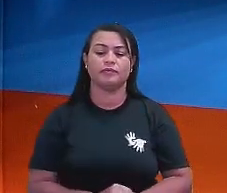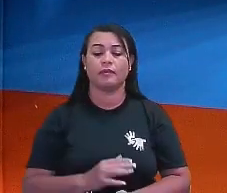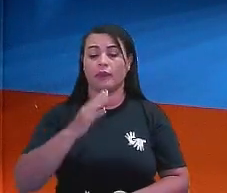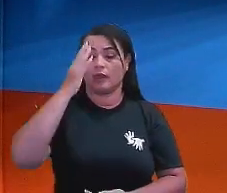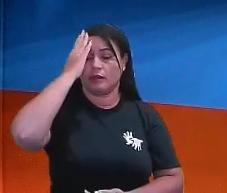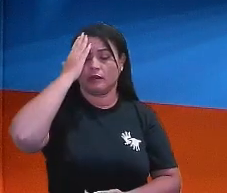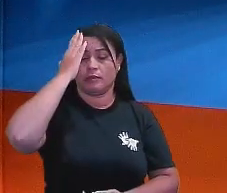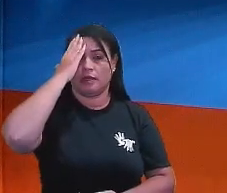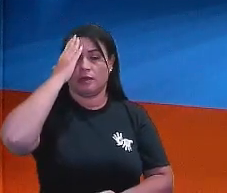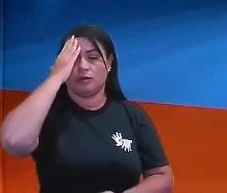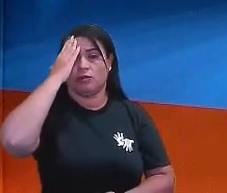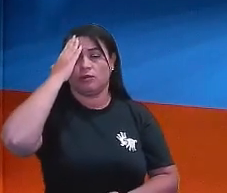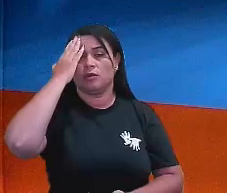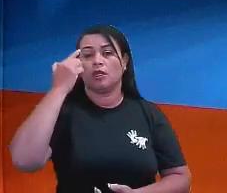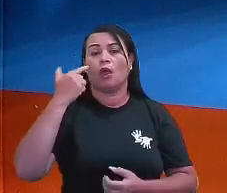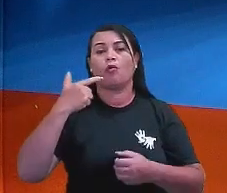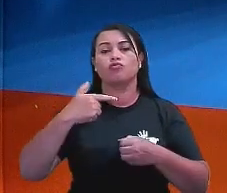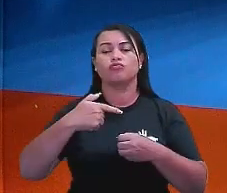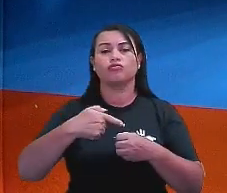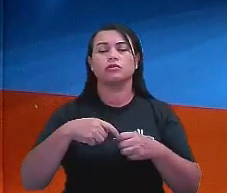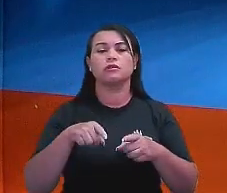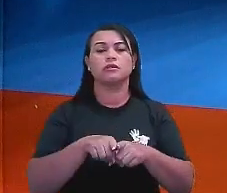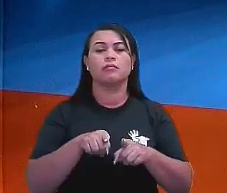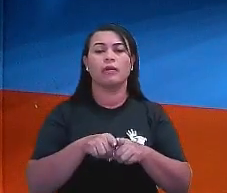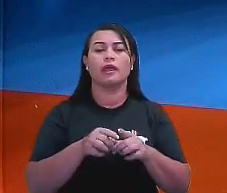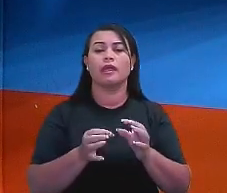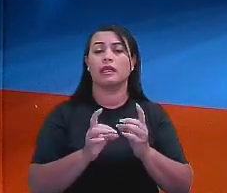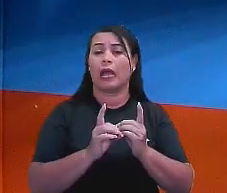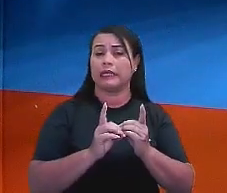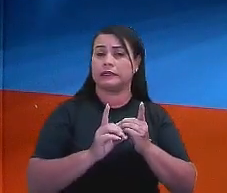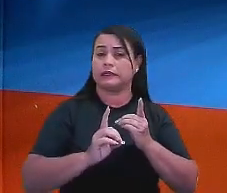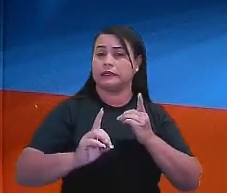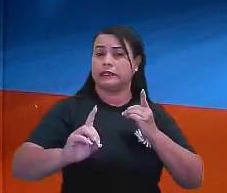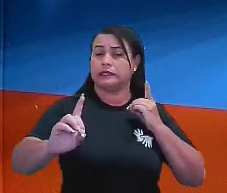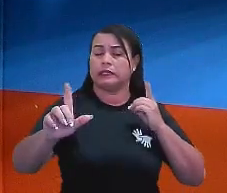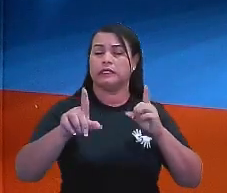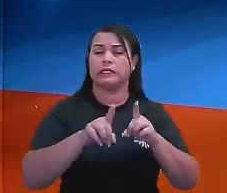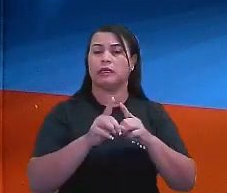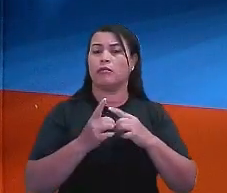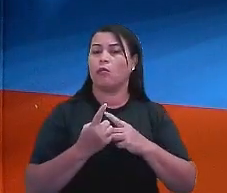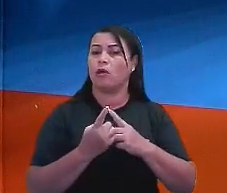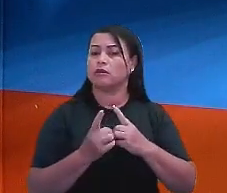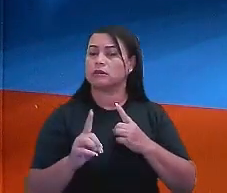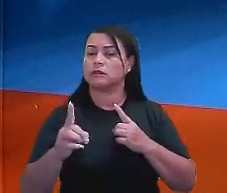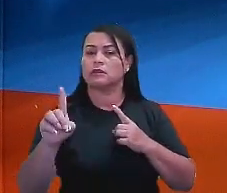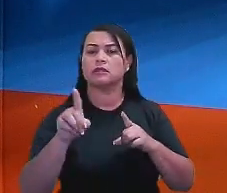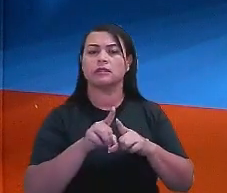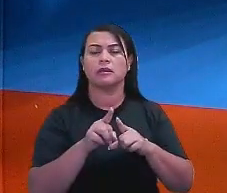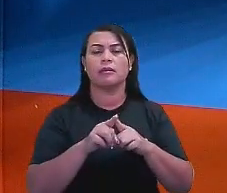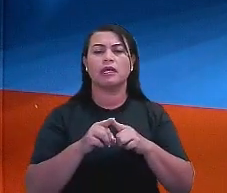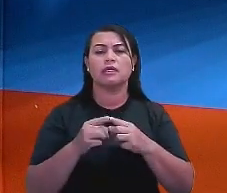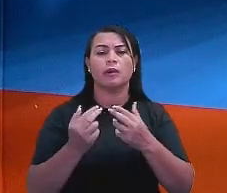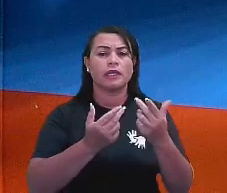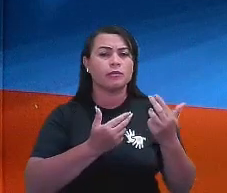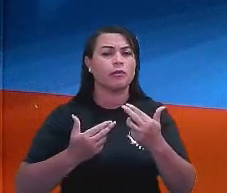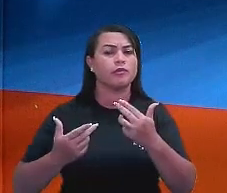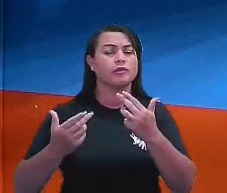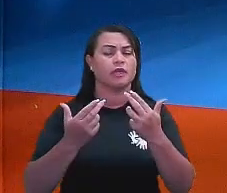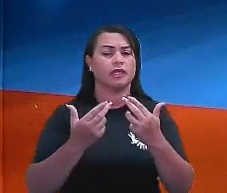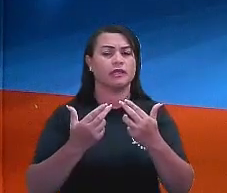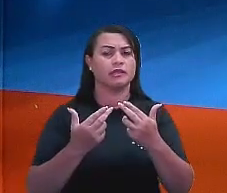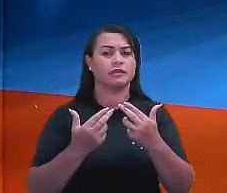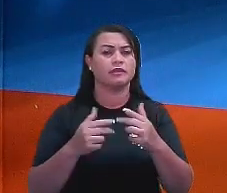Sabendo que o consumo e a distância são grandezas diretamente proporcionais. Por que diretamente